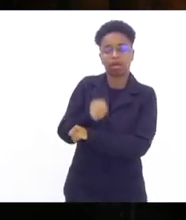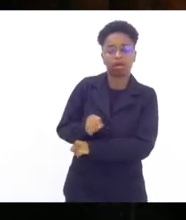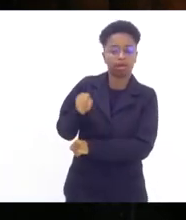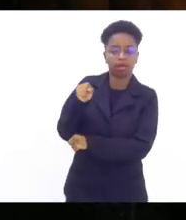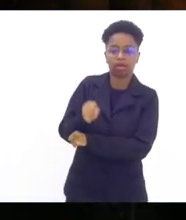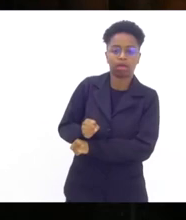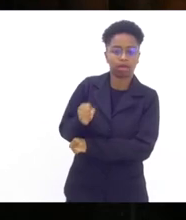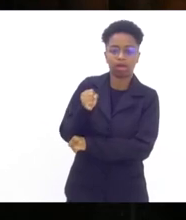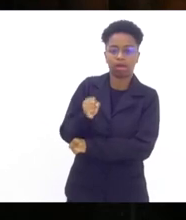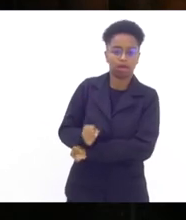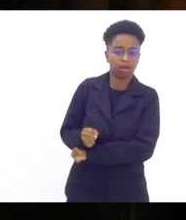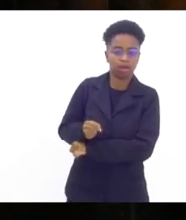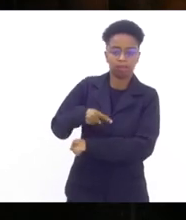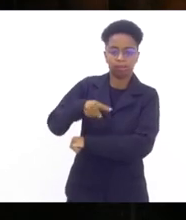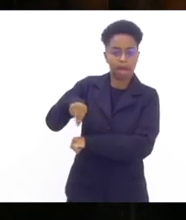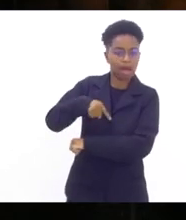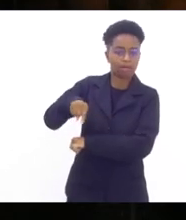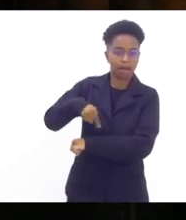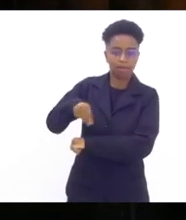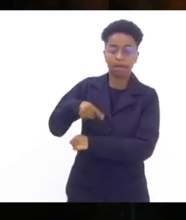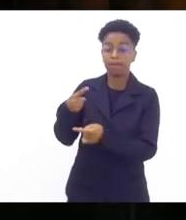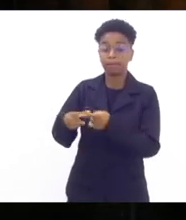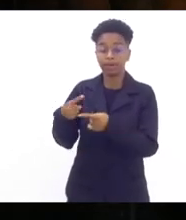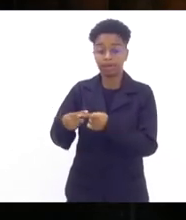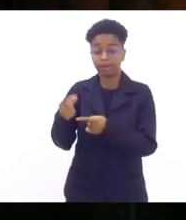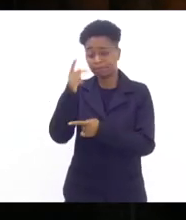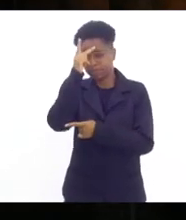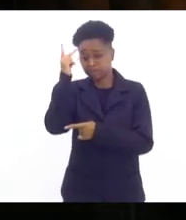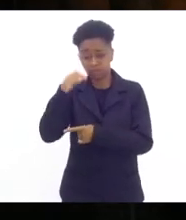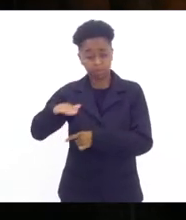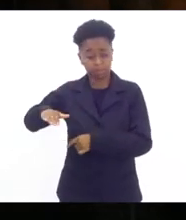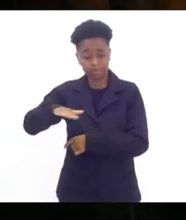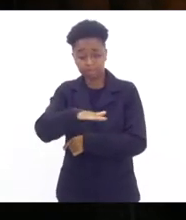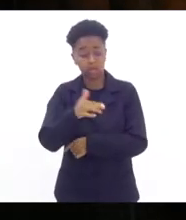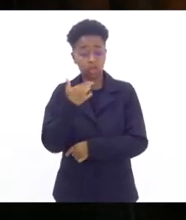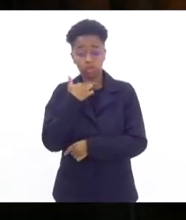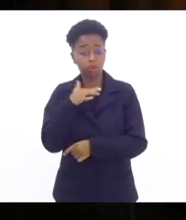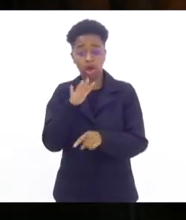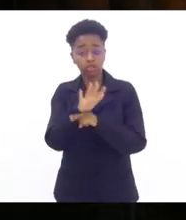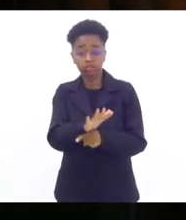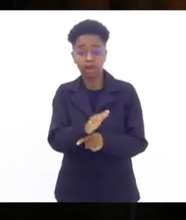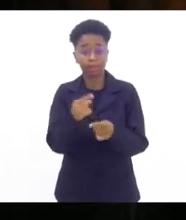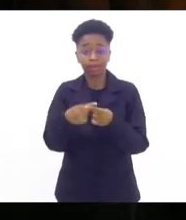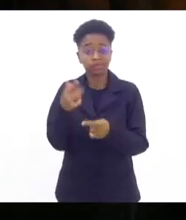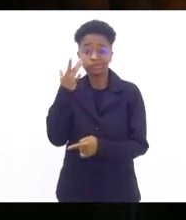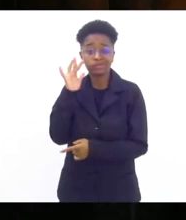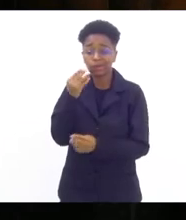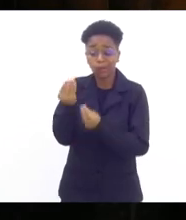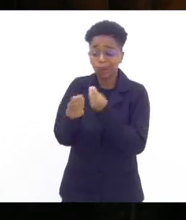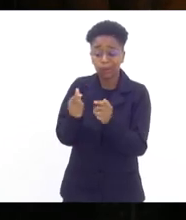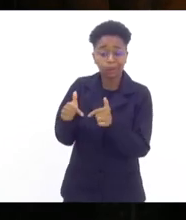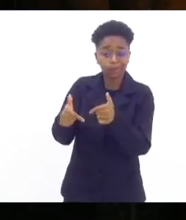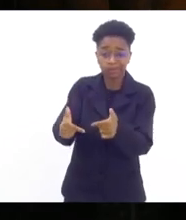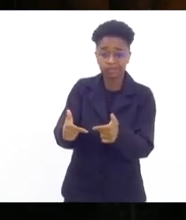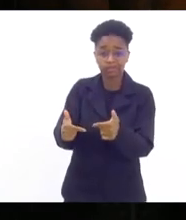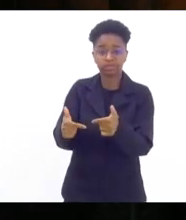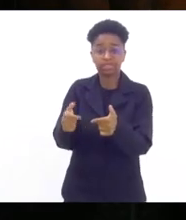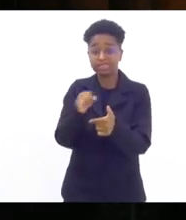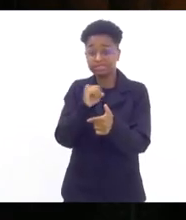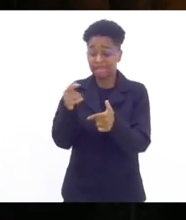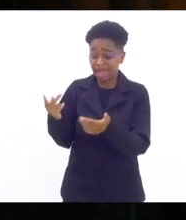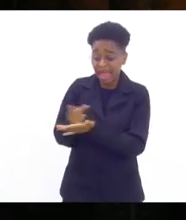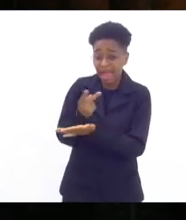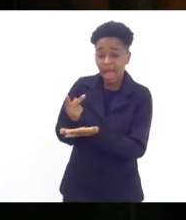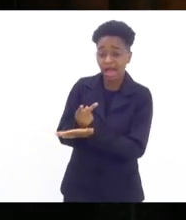porque o transeunte que está ali passando não pode socorrer porque não sabe nem o que fazer se pegar errado pode às vezes